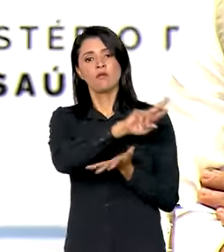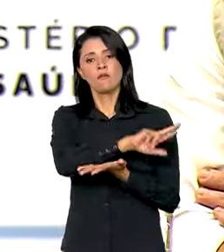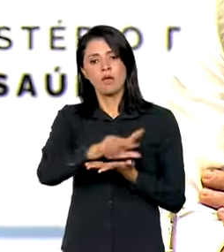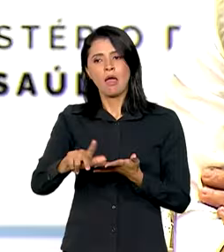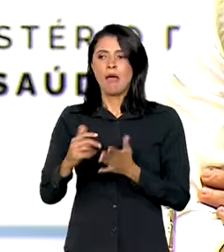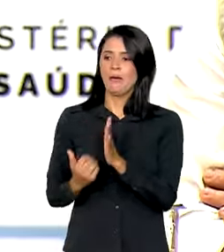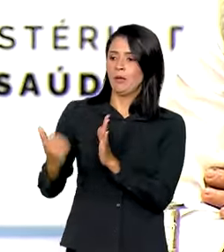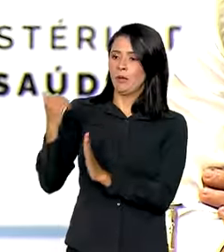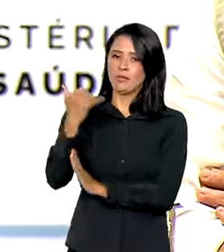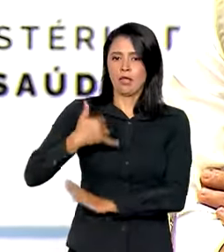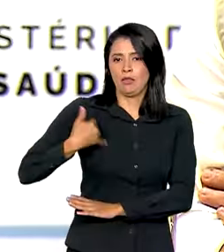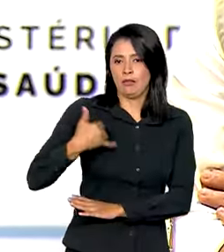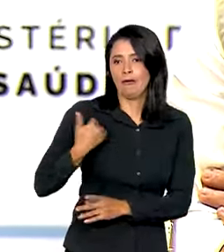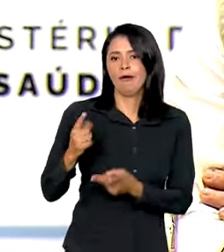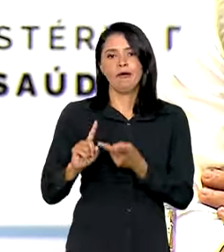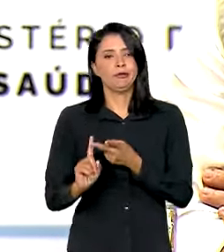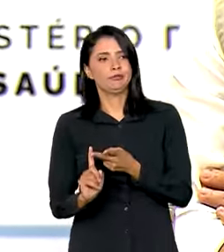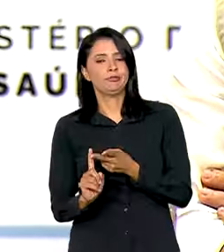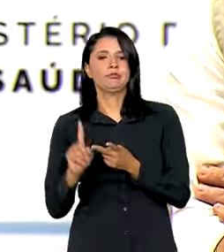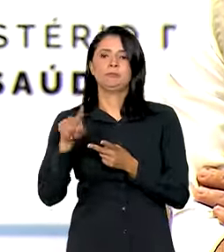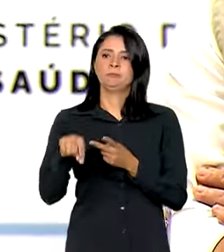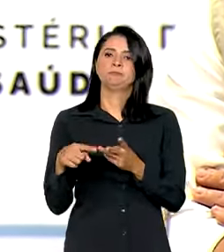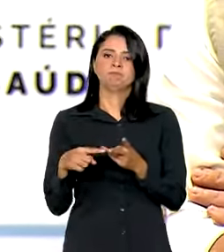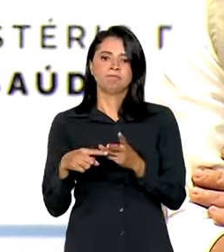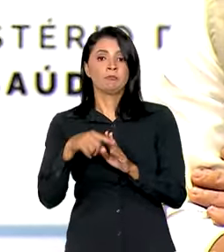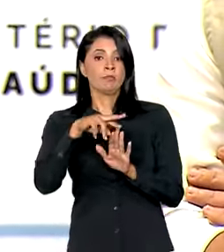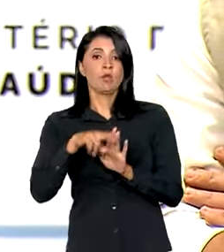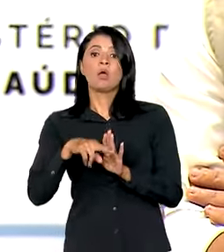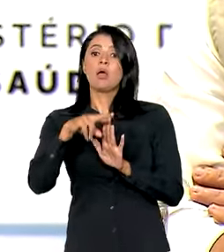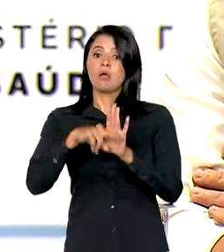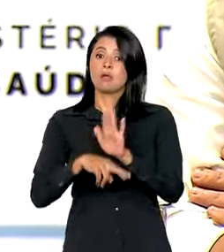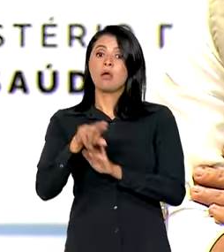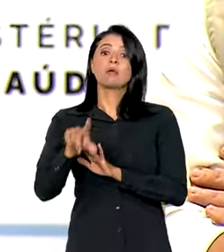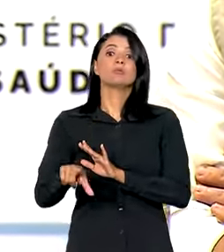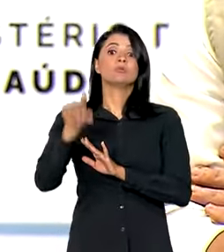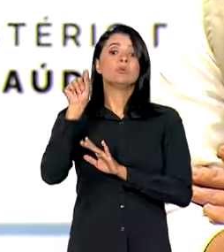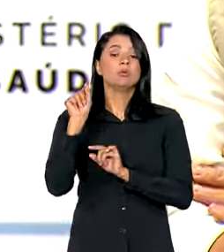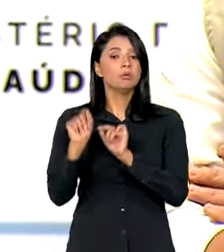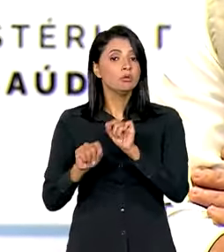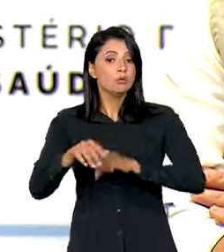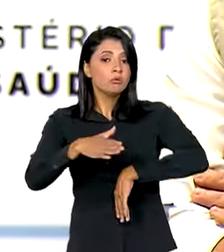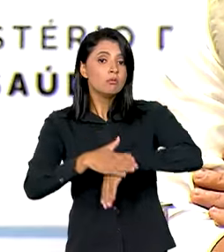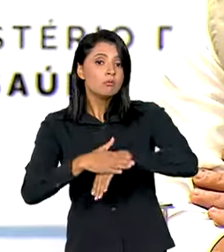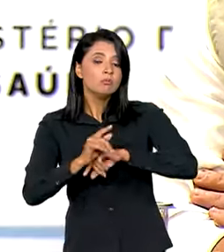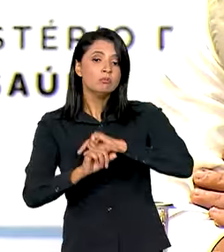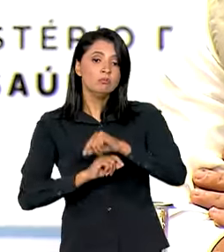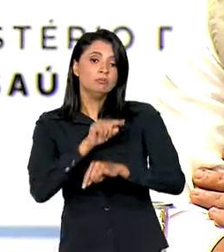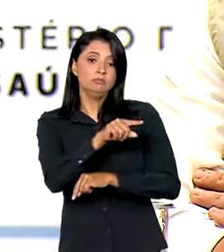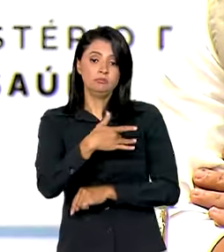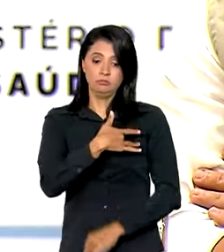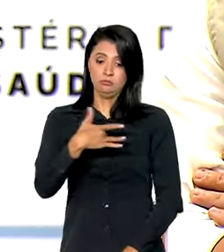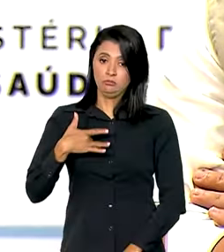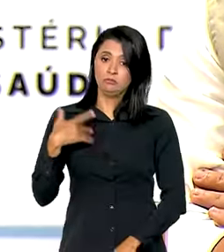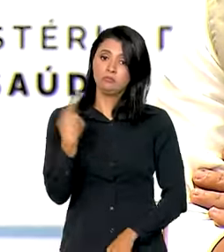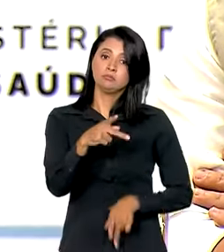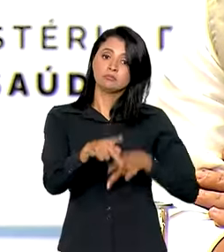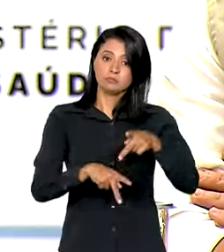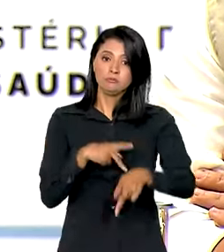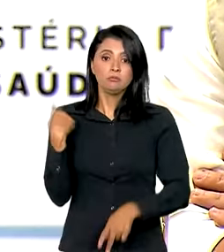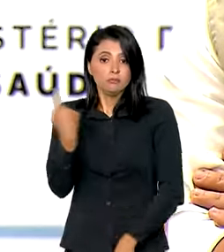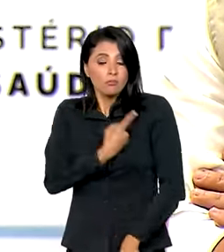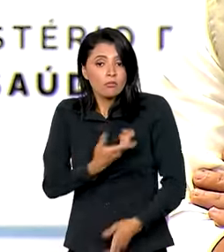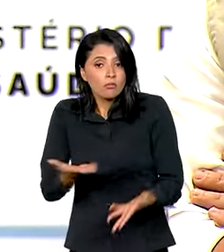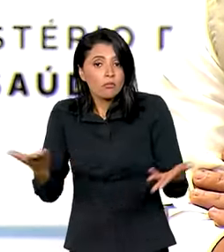faixa etária, vários critérios. O critério adotado pela questão de saúde pública que nós